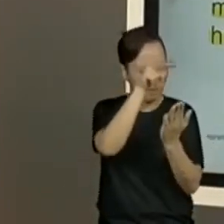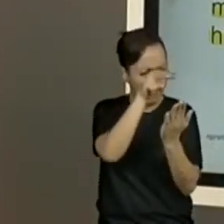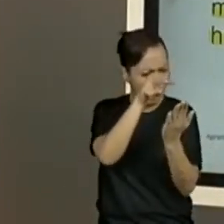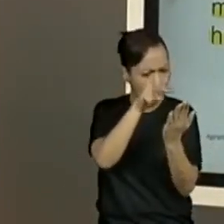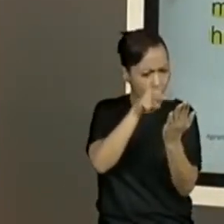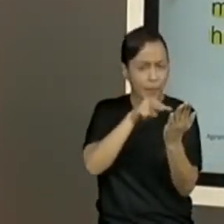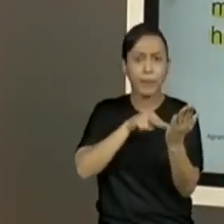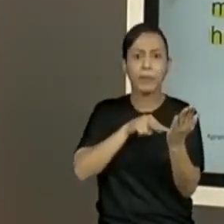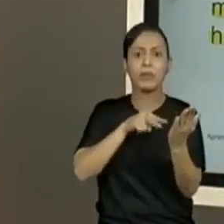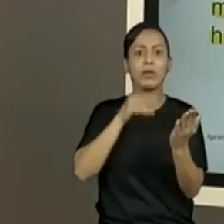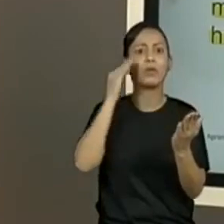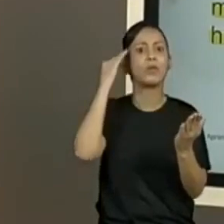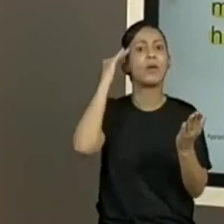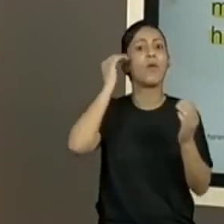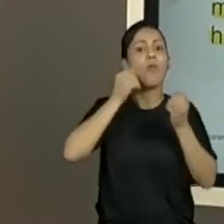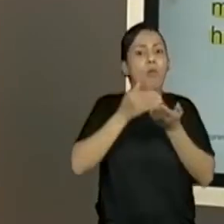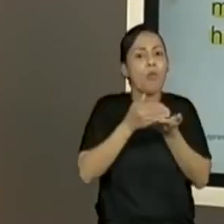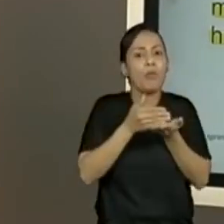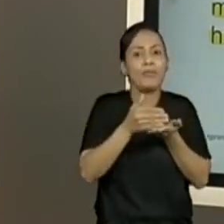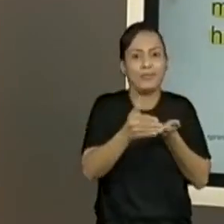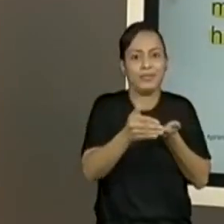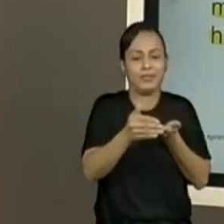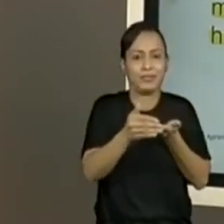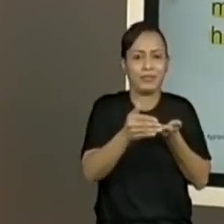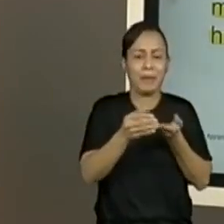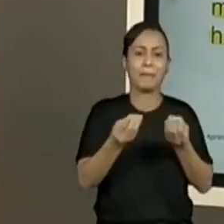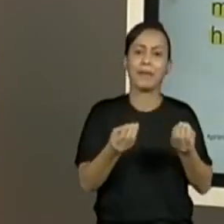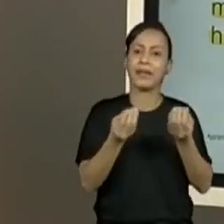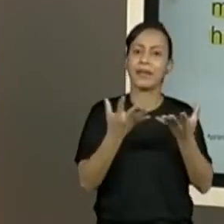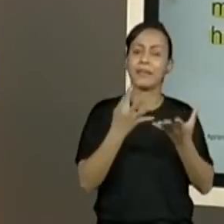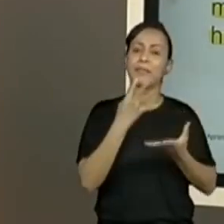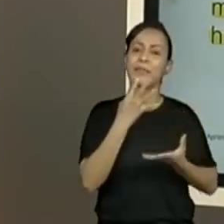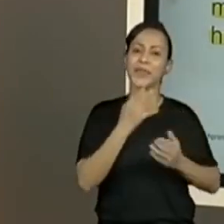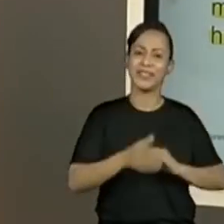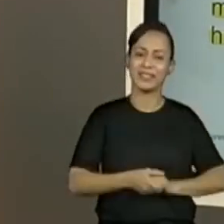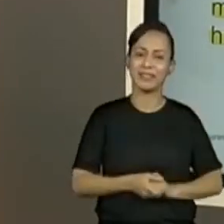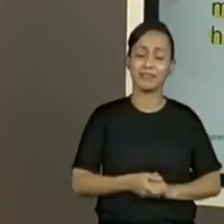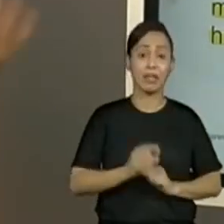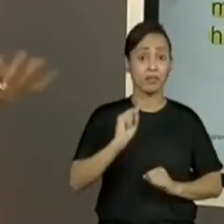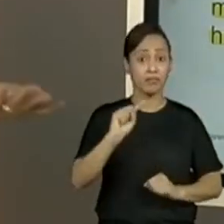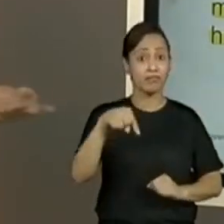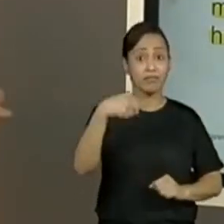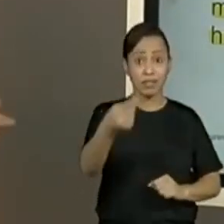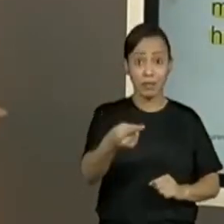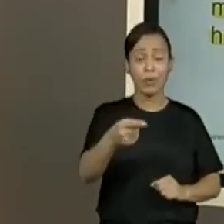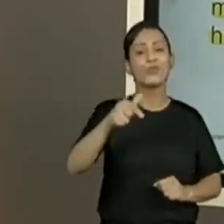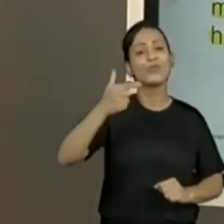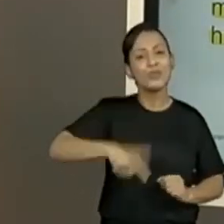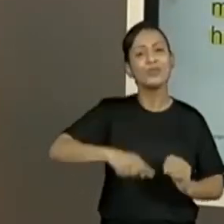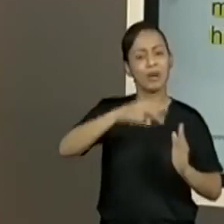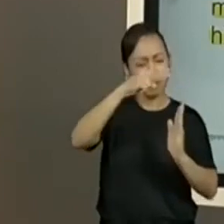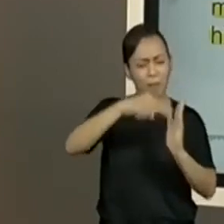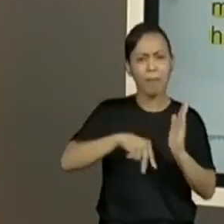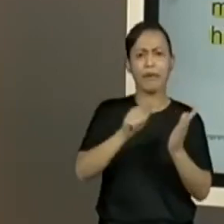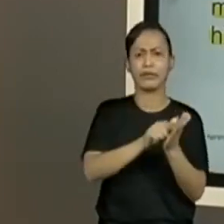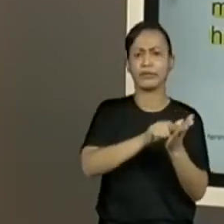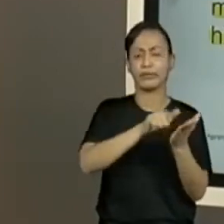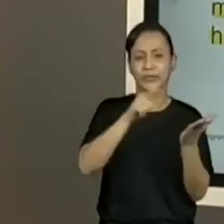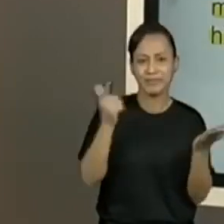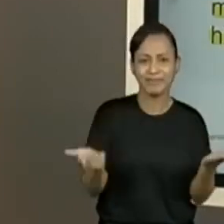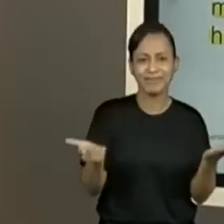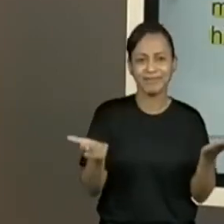que a gente estaria mais próximo de explicar, trazer, porque depois vocês vão ter mais momentos com leituras de jornais